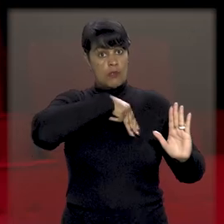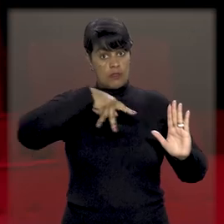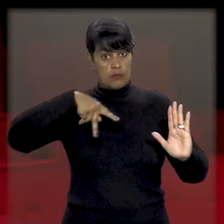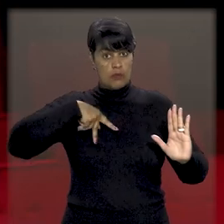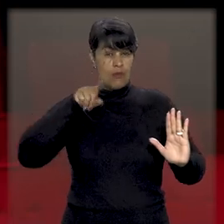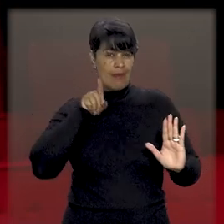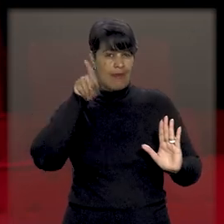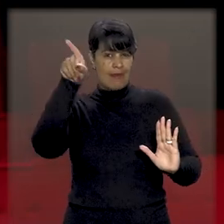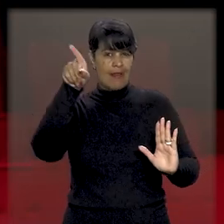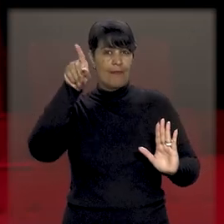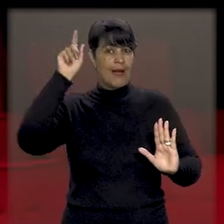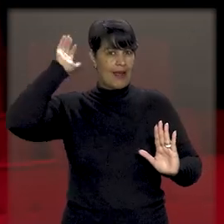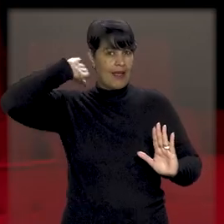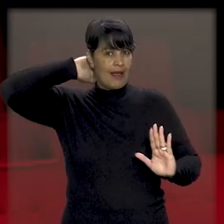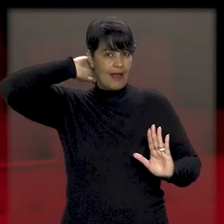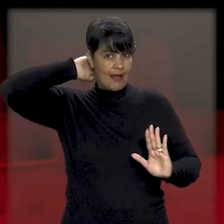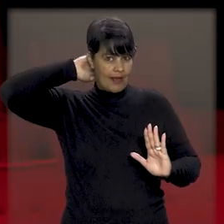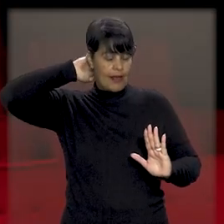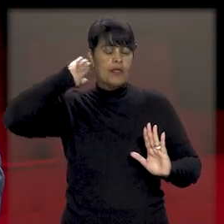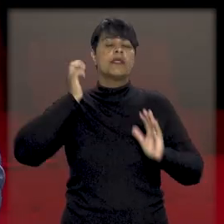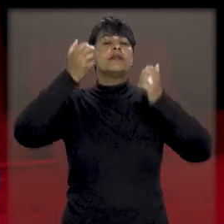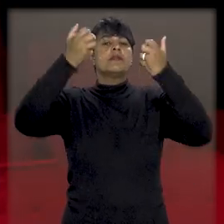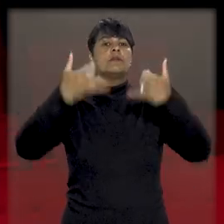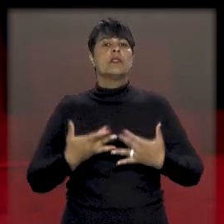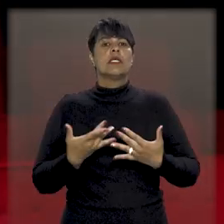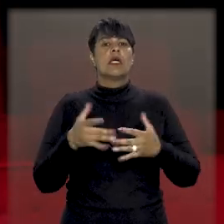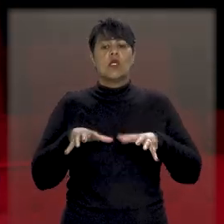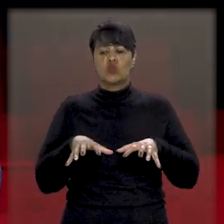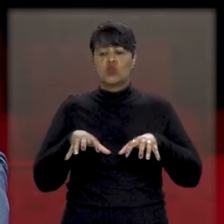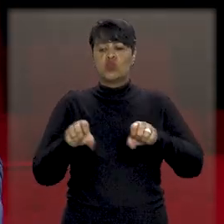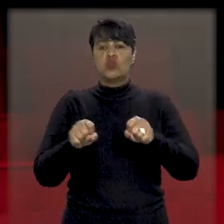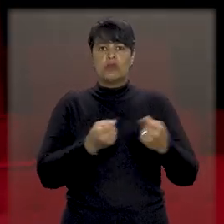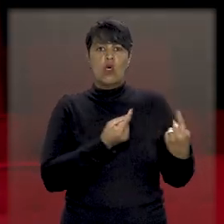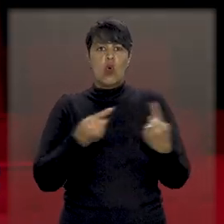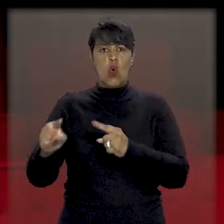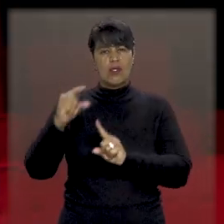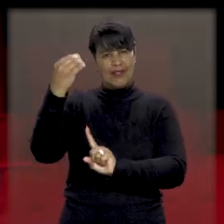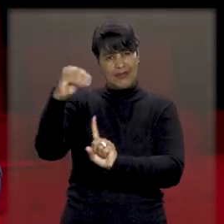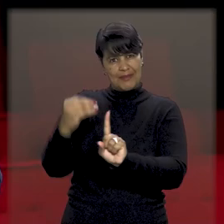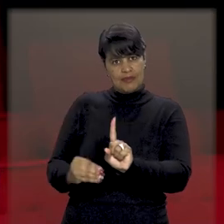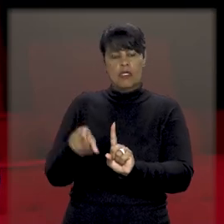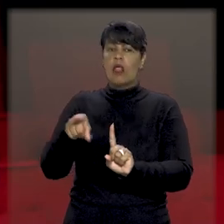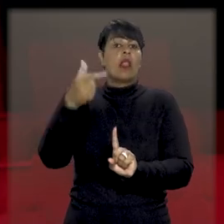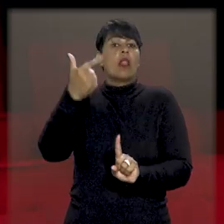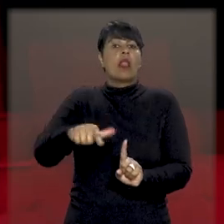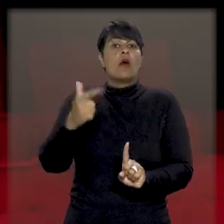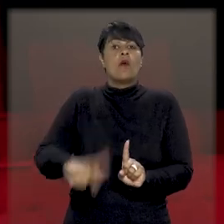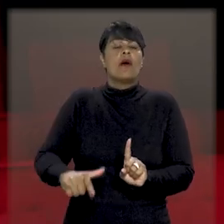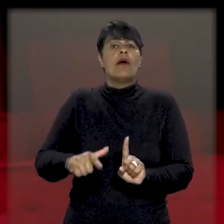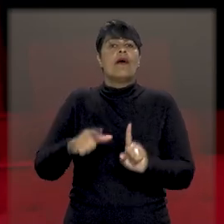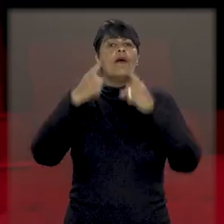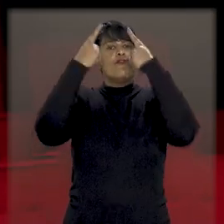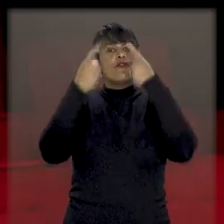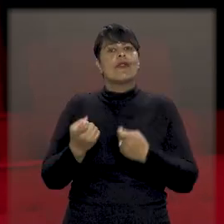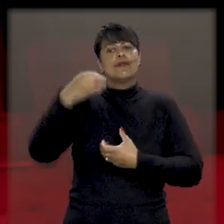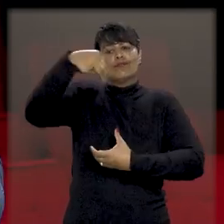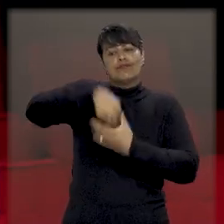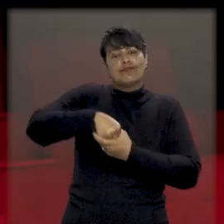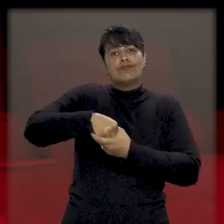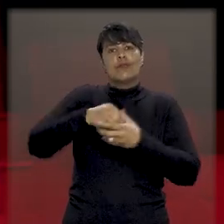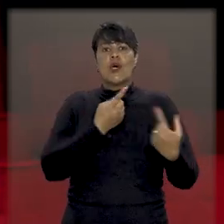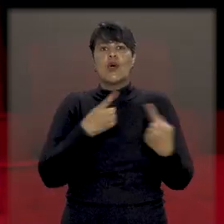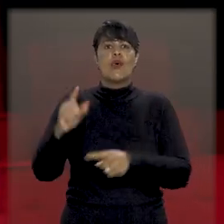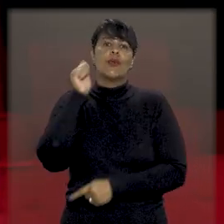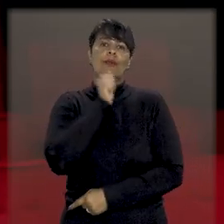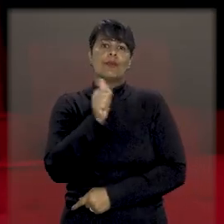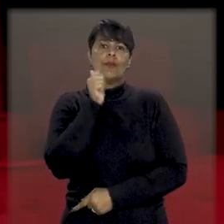Pará aponta que o crime de estupro de vulnerável não configura violência doméstica e familiar contra a mulher